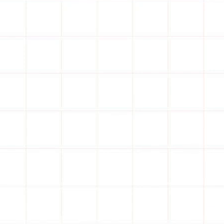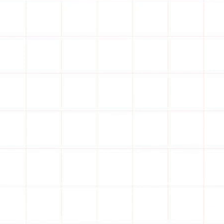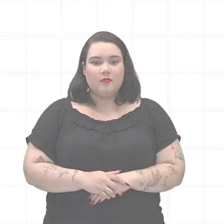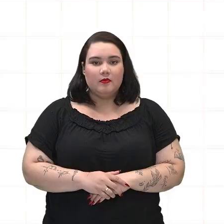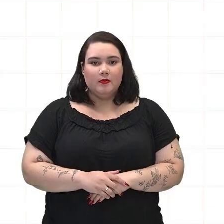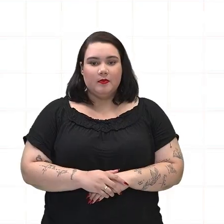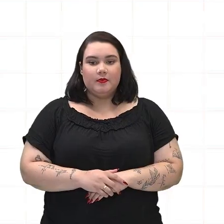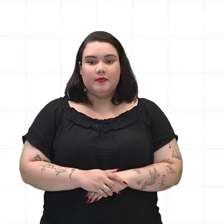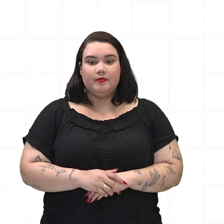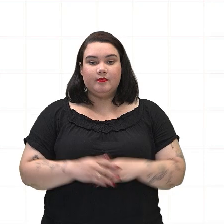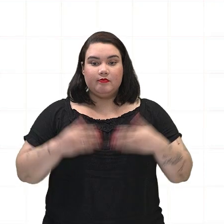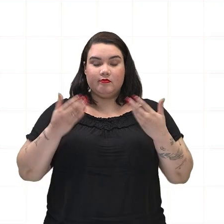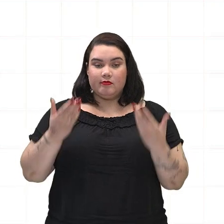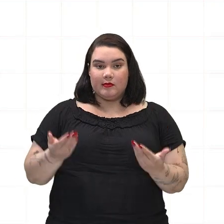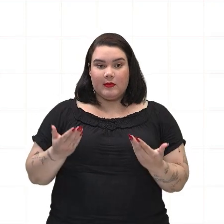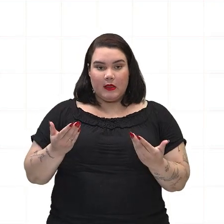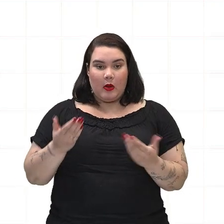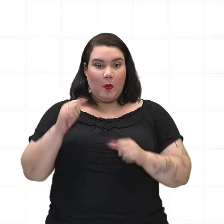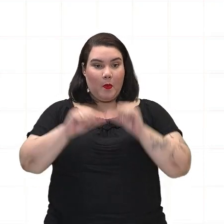falado, elas vão ser